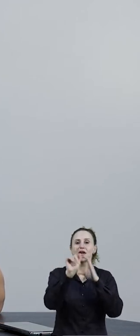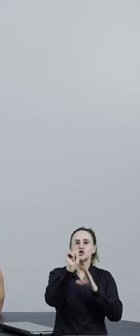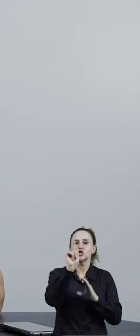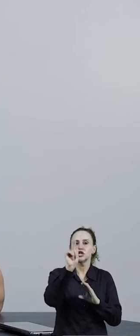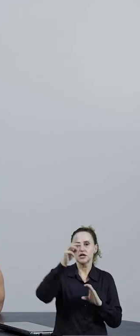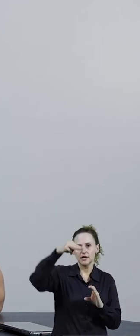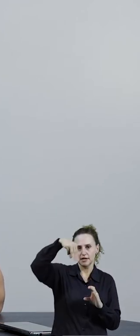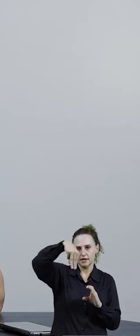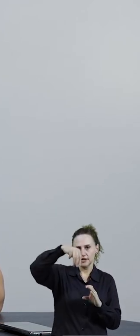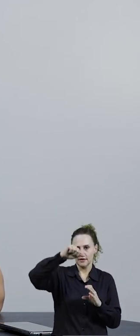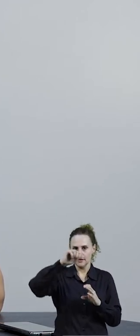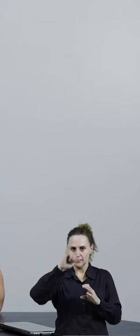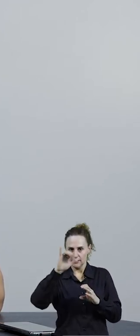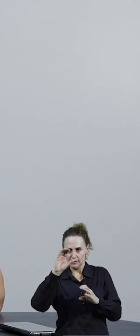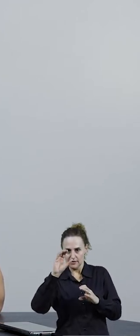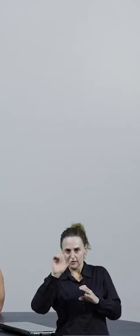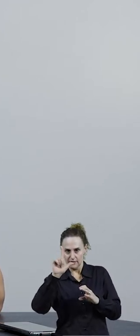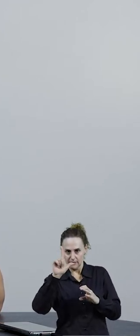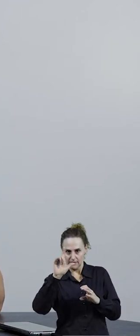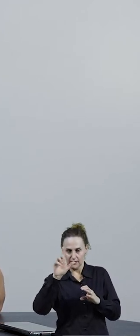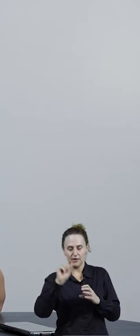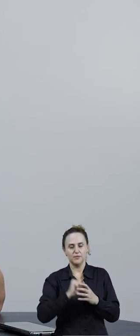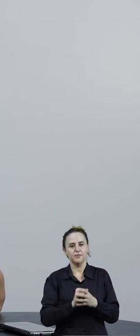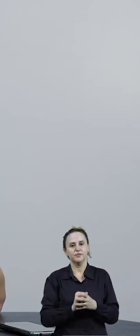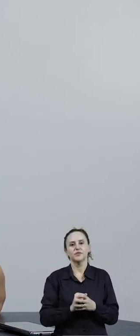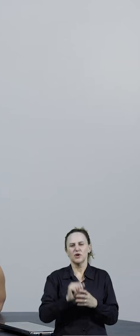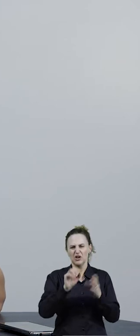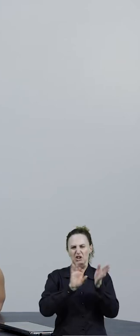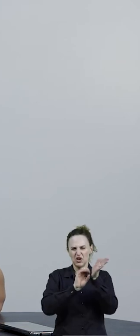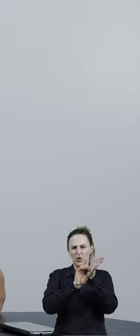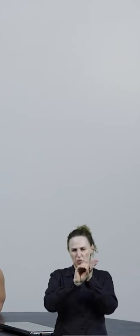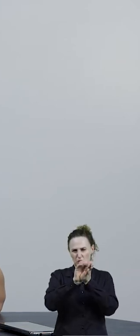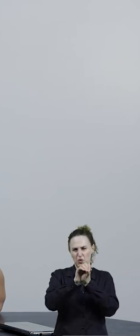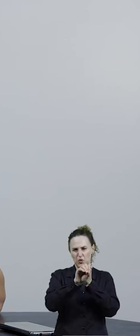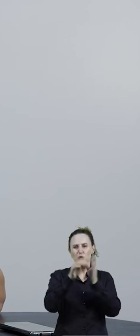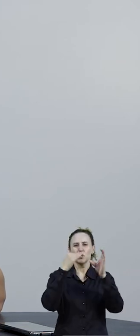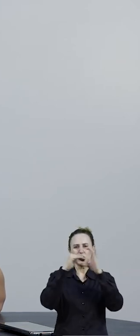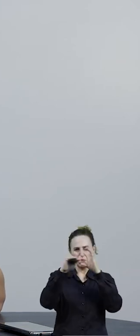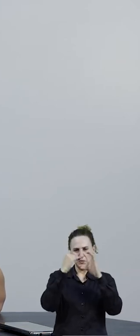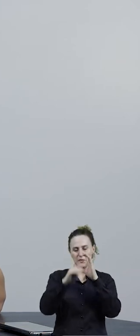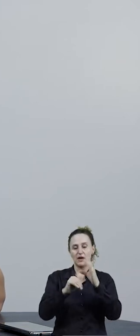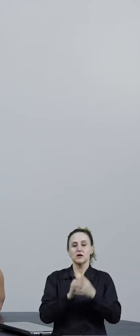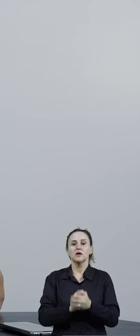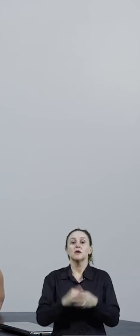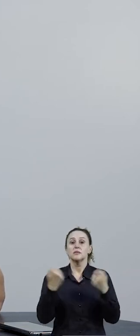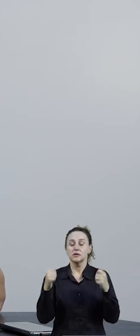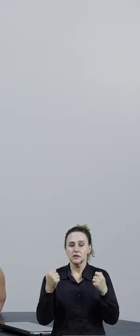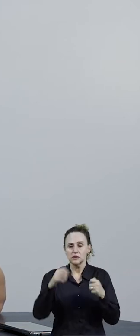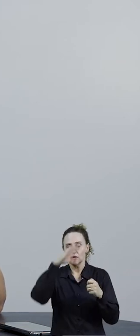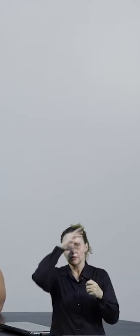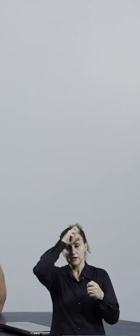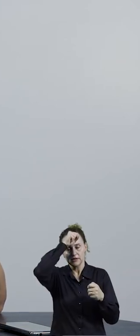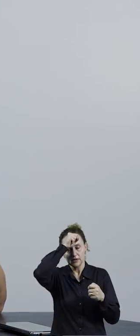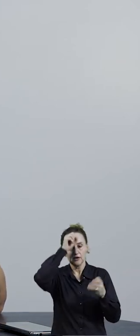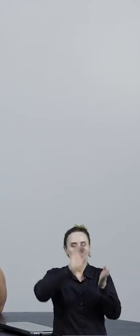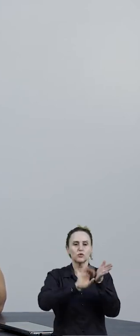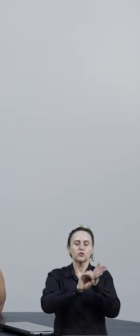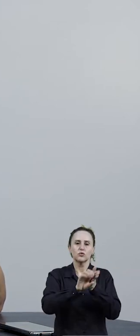vocês poderem fazer o compartilhamento. O objetivo é que vocês aprendam a usar o Google Drive e o Google Docs.